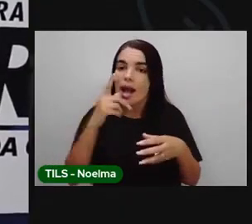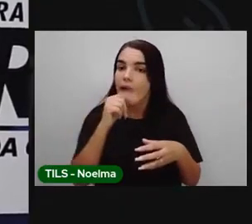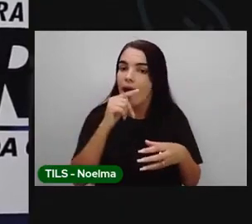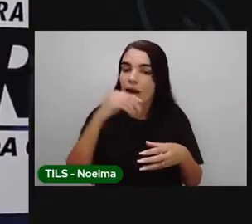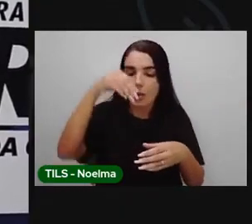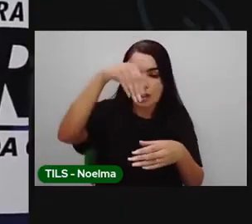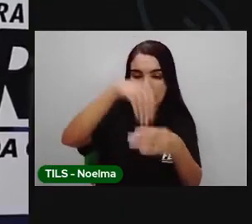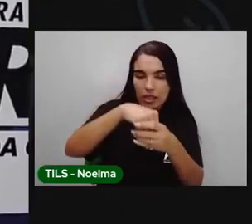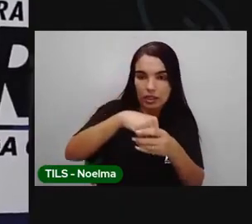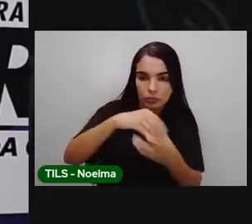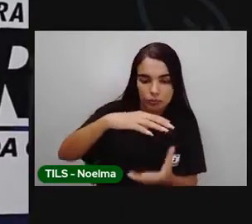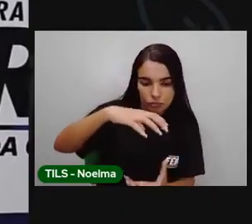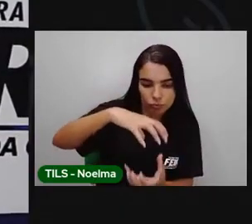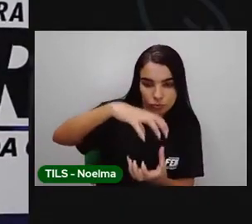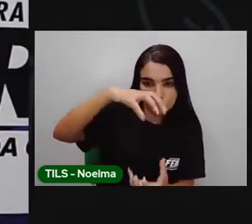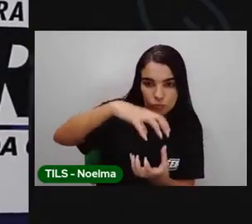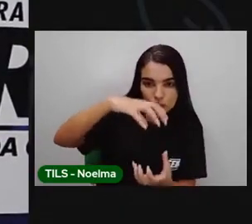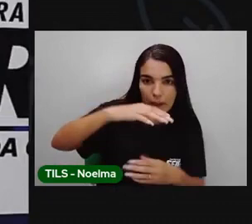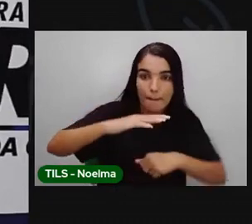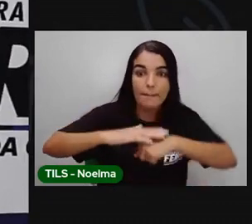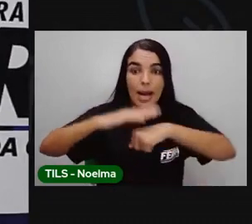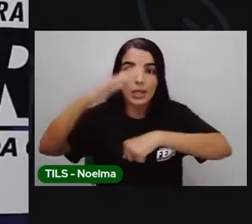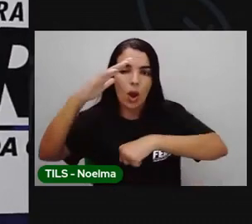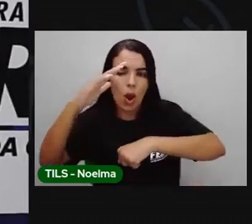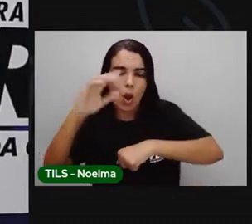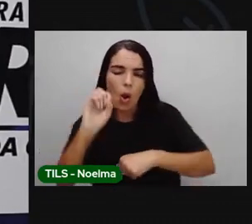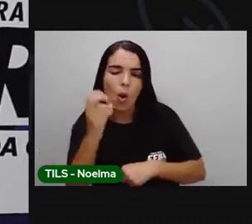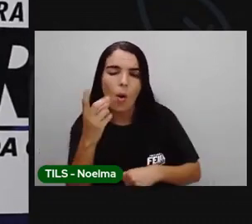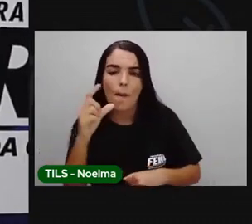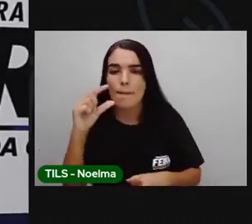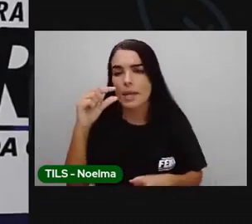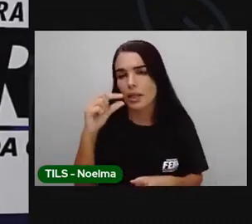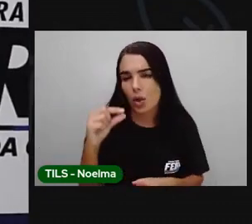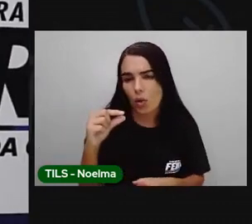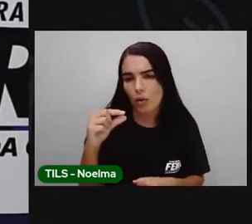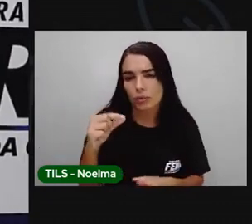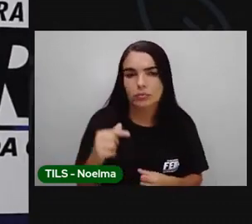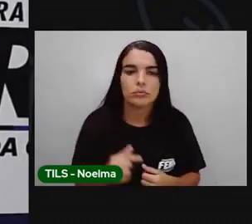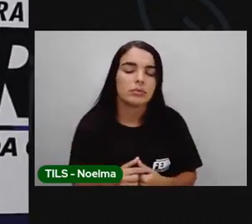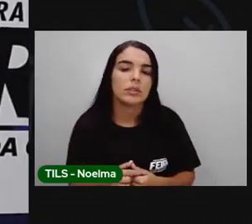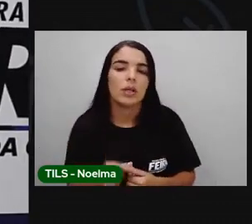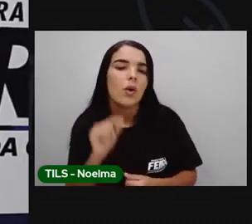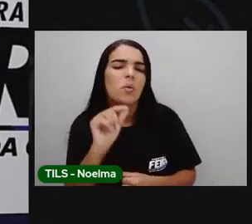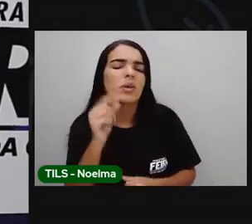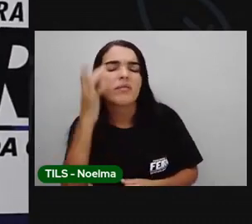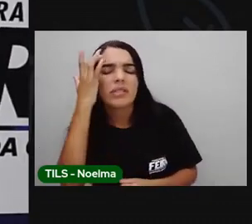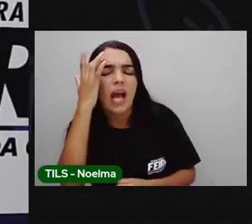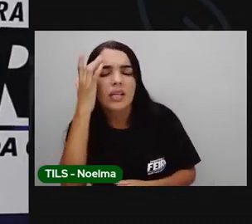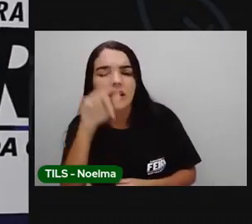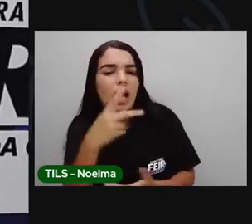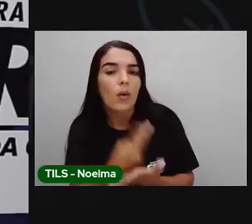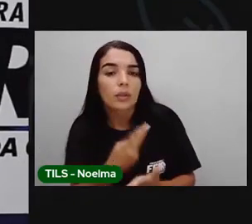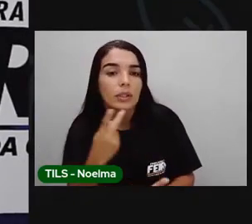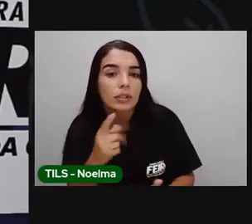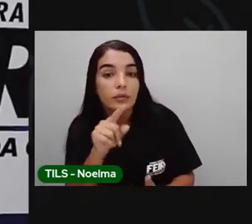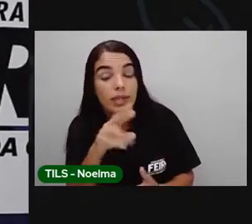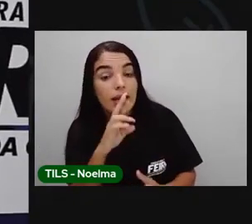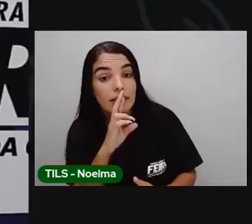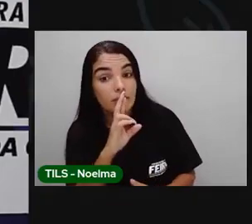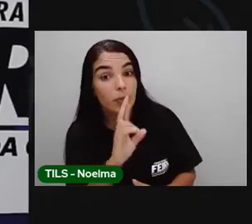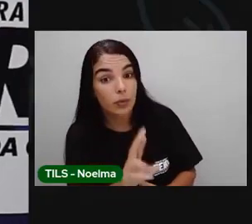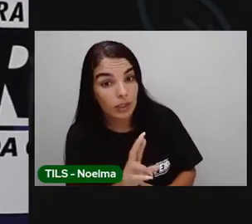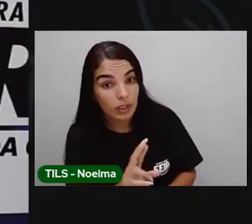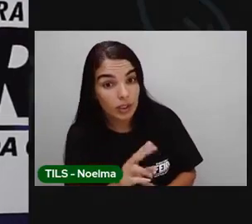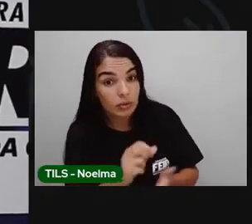maior ou menor do que tinha quando ele foi construído? O que você acha que aconteceu? Vocês vão responder